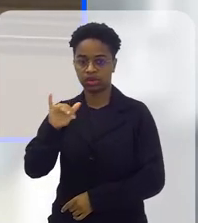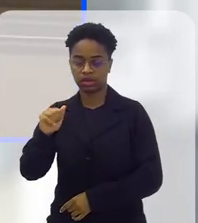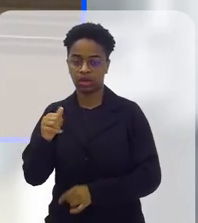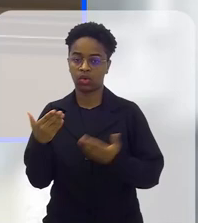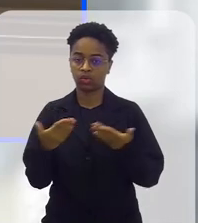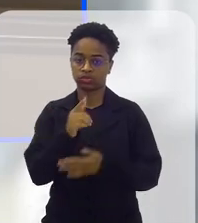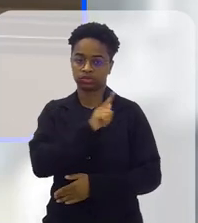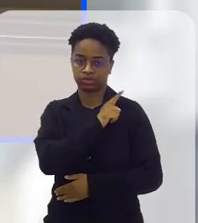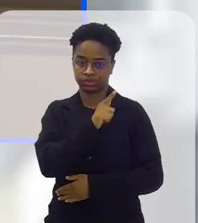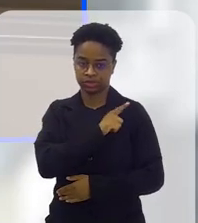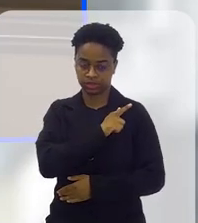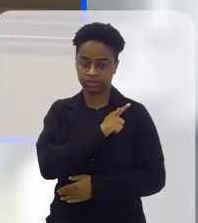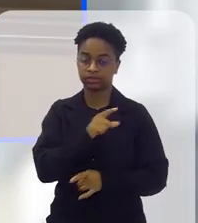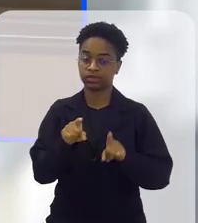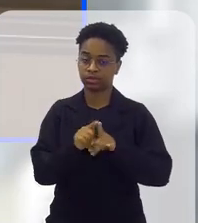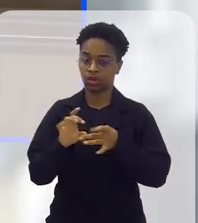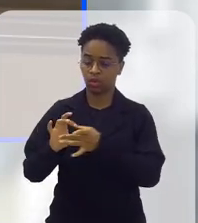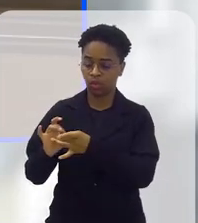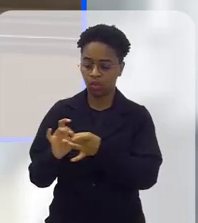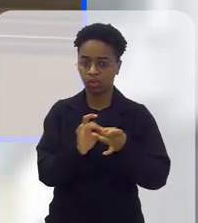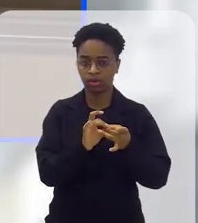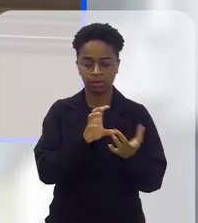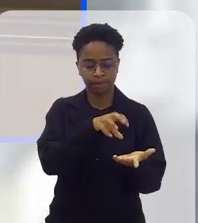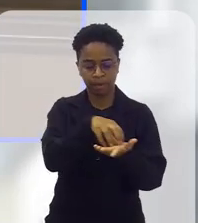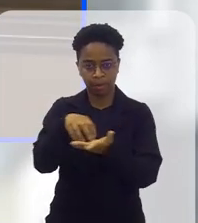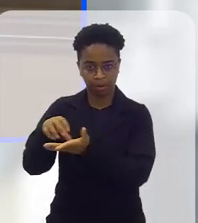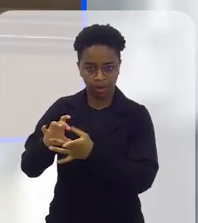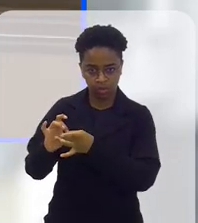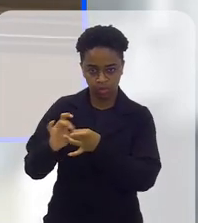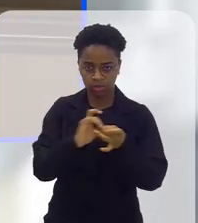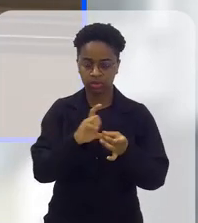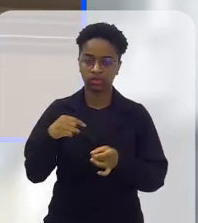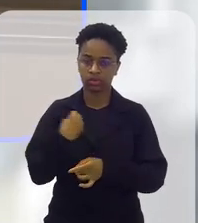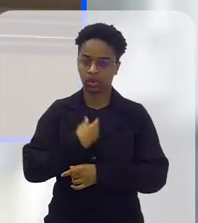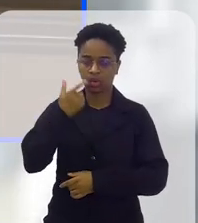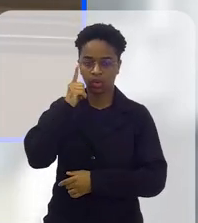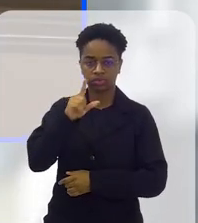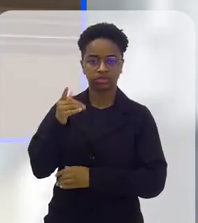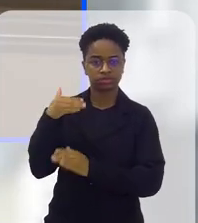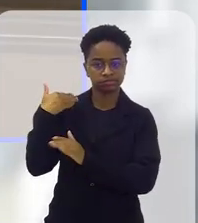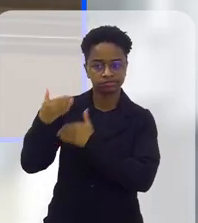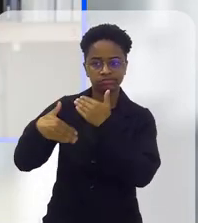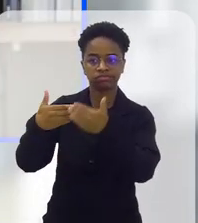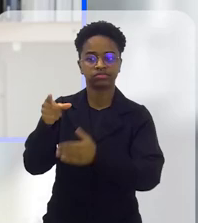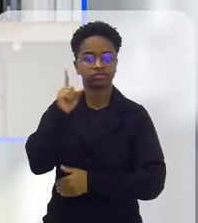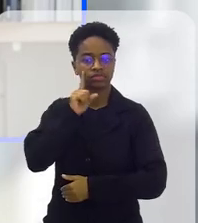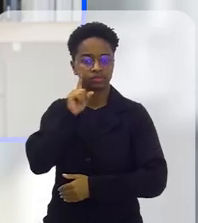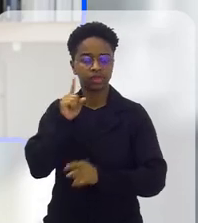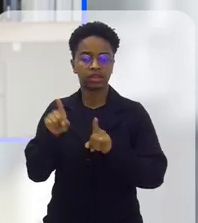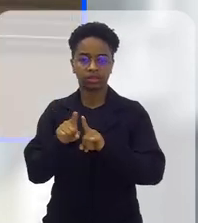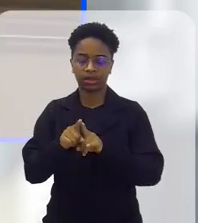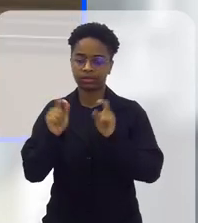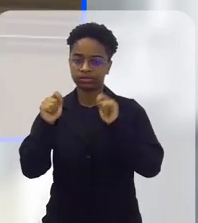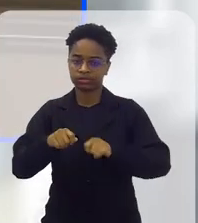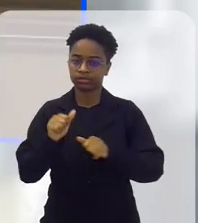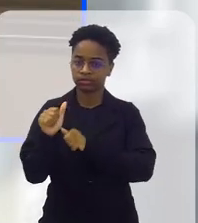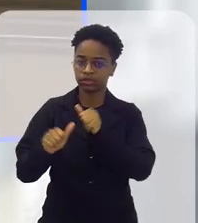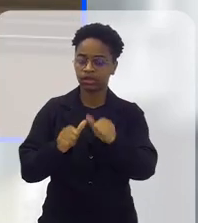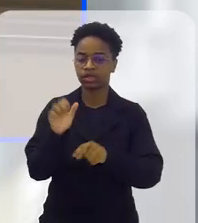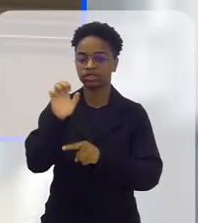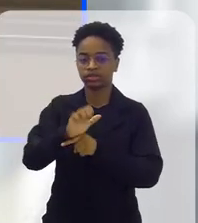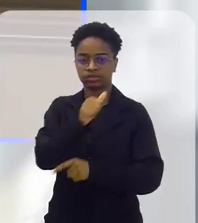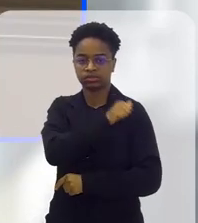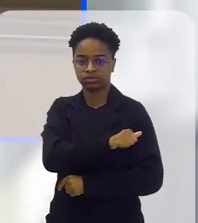gerente do PTPA. Então, é essa união. Uma união que estamos avançando cada dia mais. Nós estamos fazendo o nosso estado.